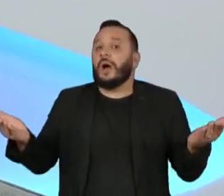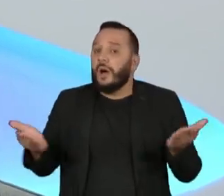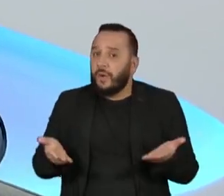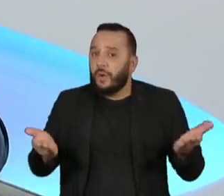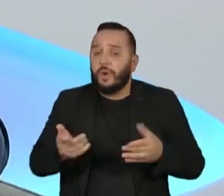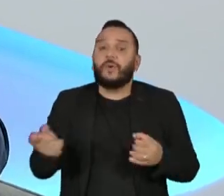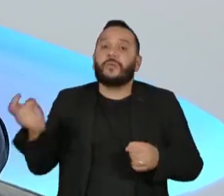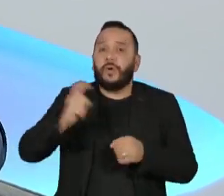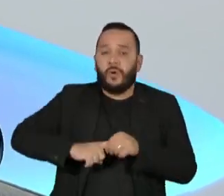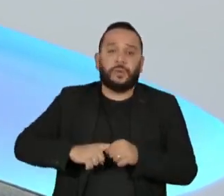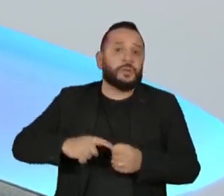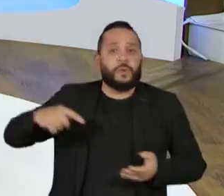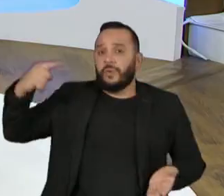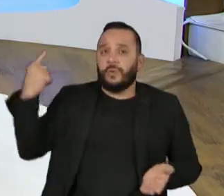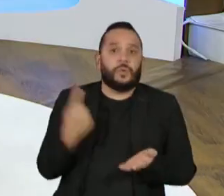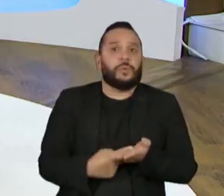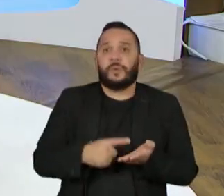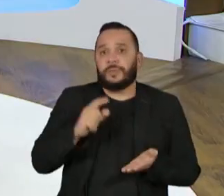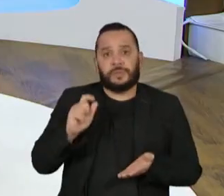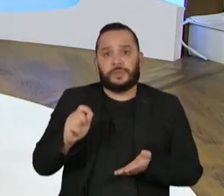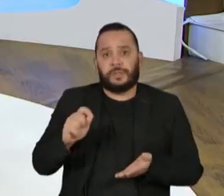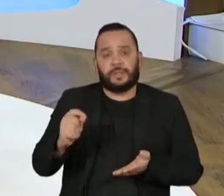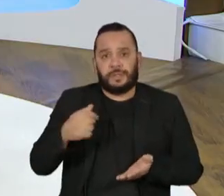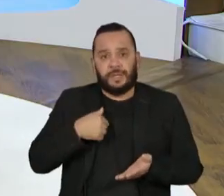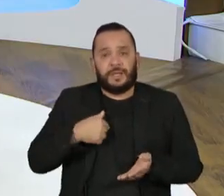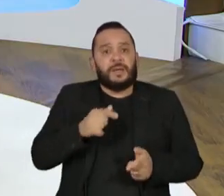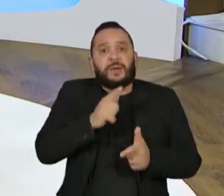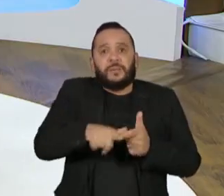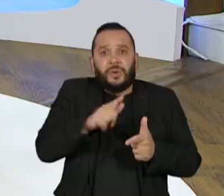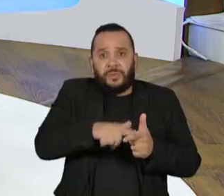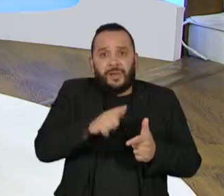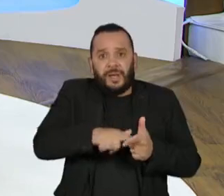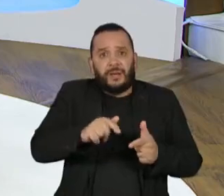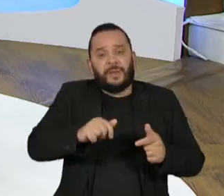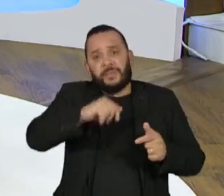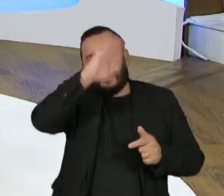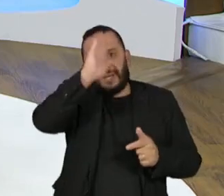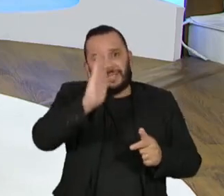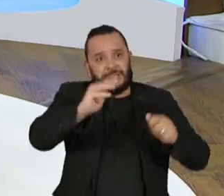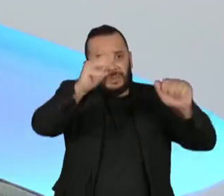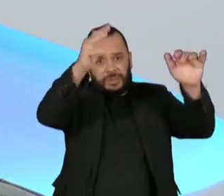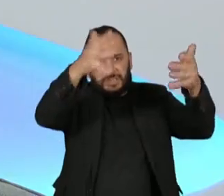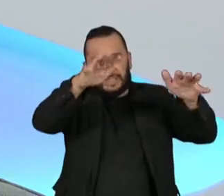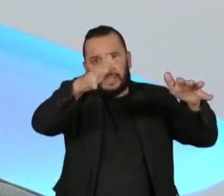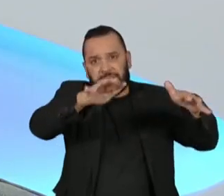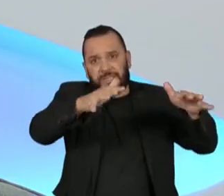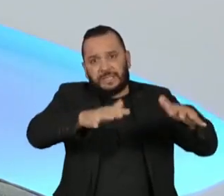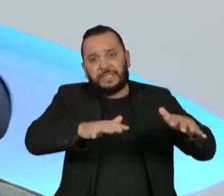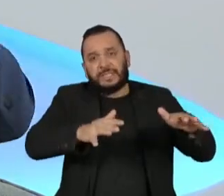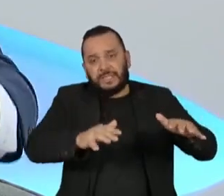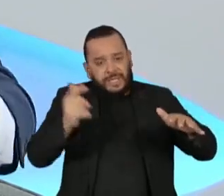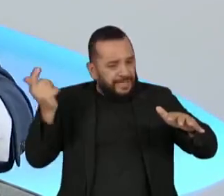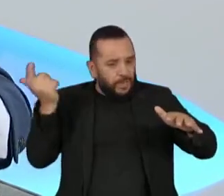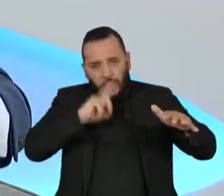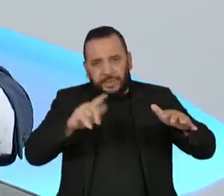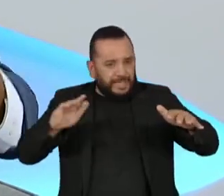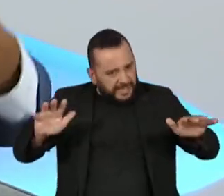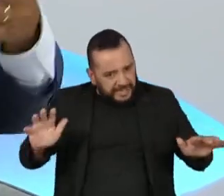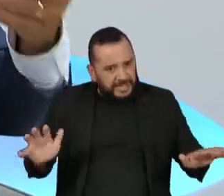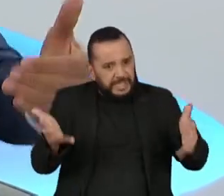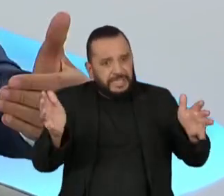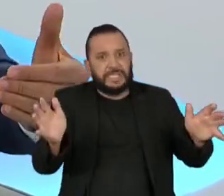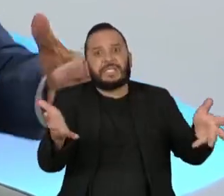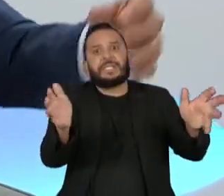com o compromisso de trocar pneu com o carro andando, está certo? Na direção de garantir que esse país